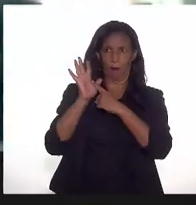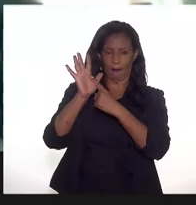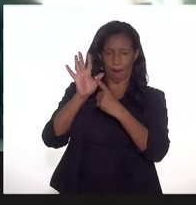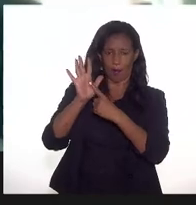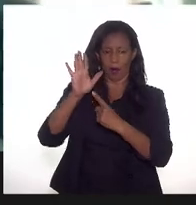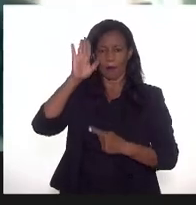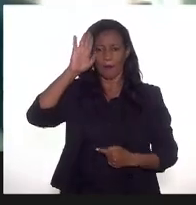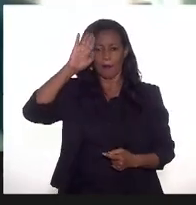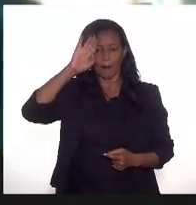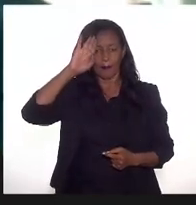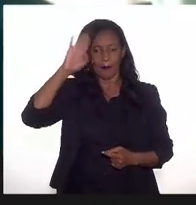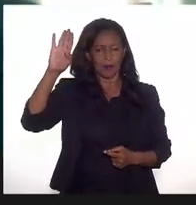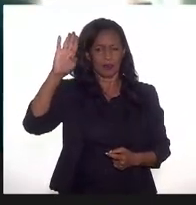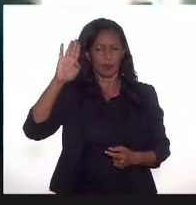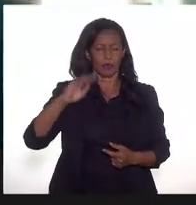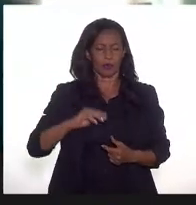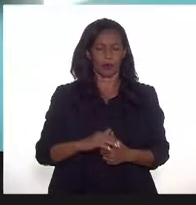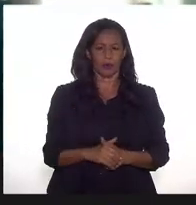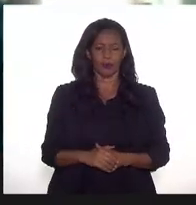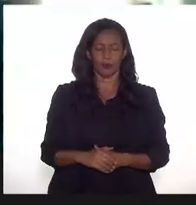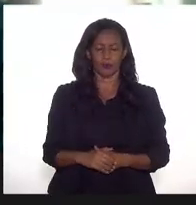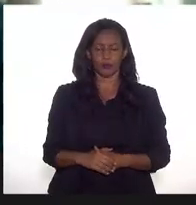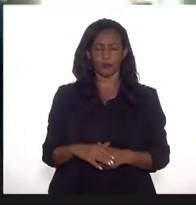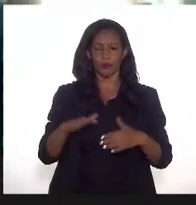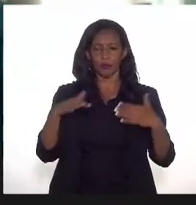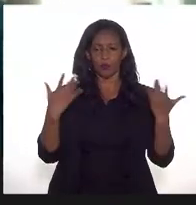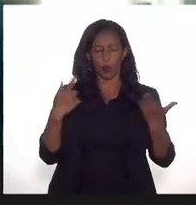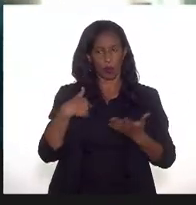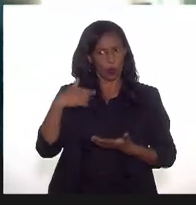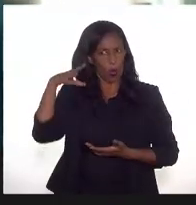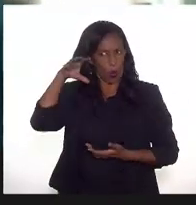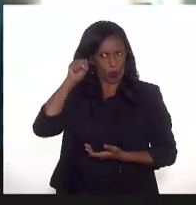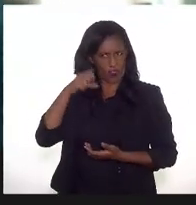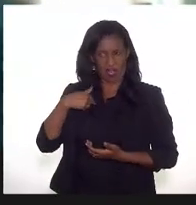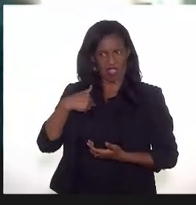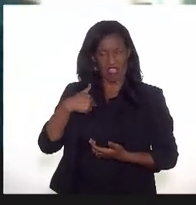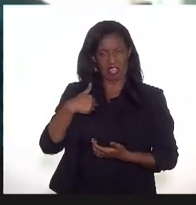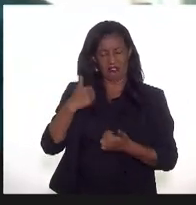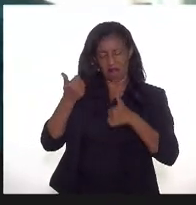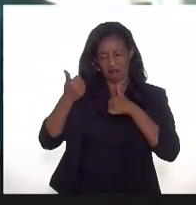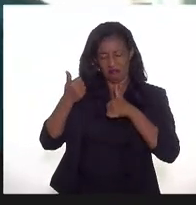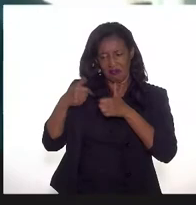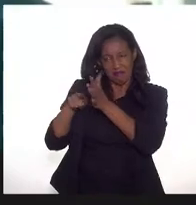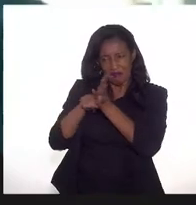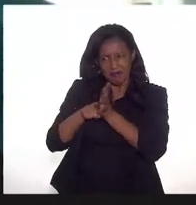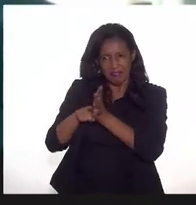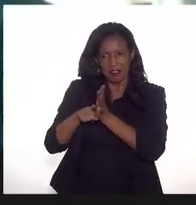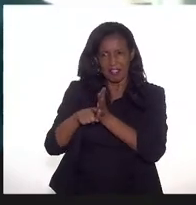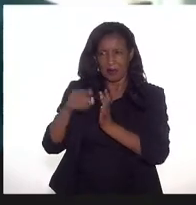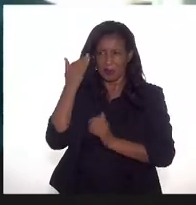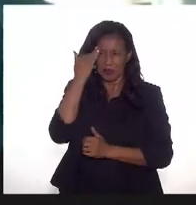principalmente quando eu ouvi, eu não sou um perito, mas sobre a